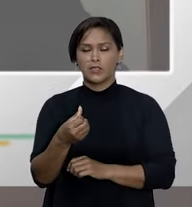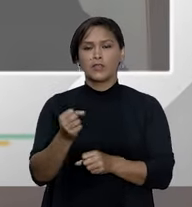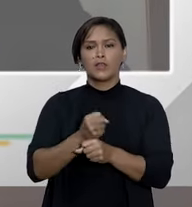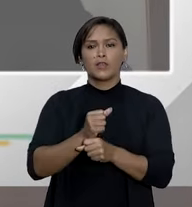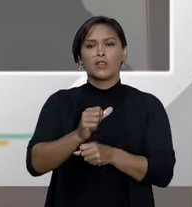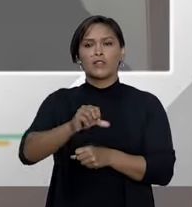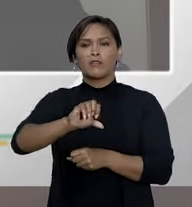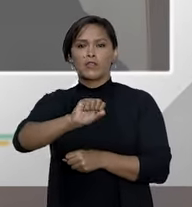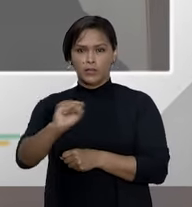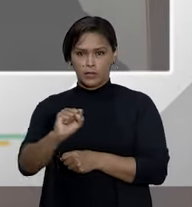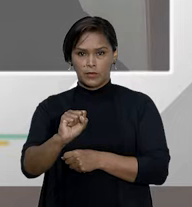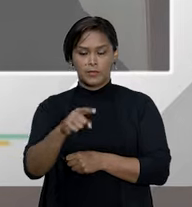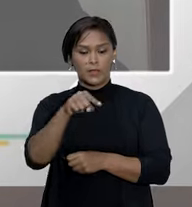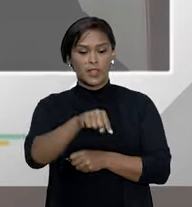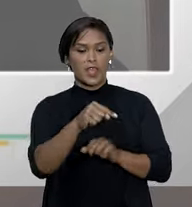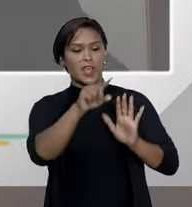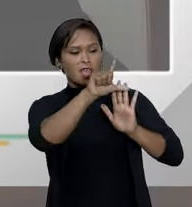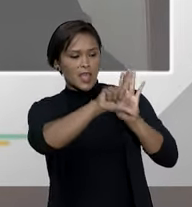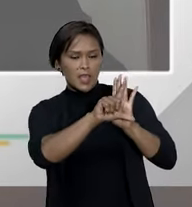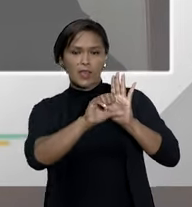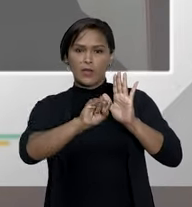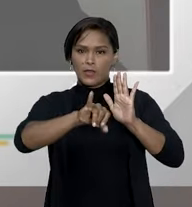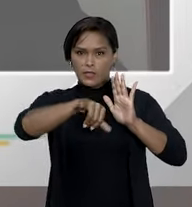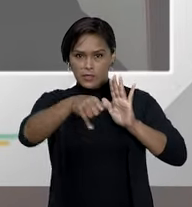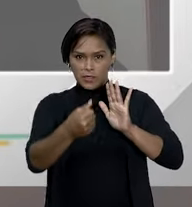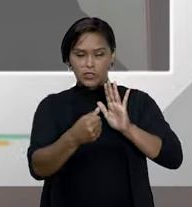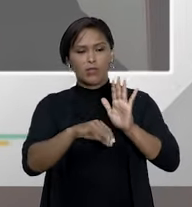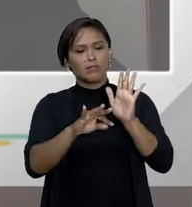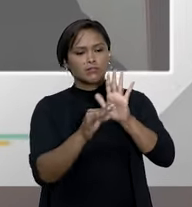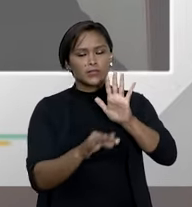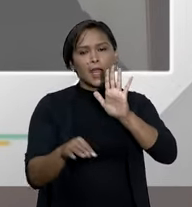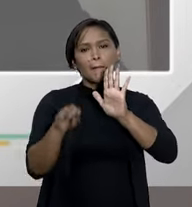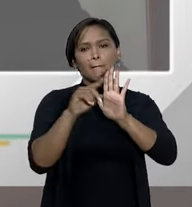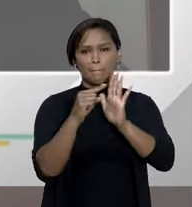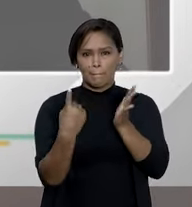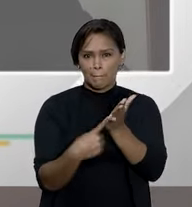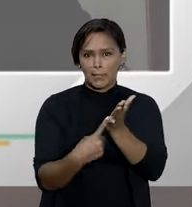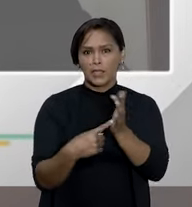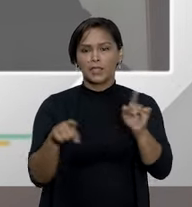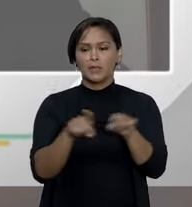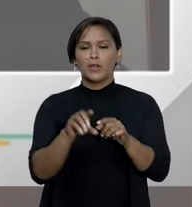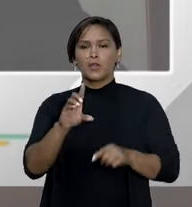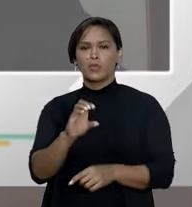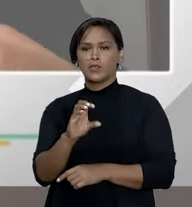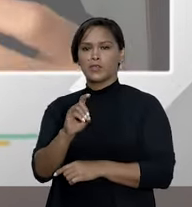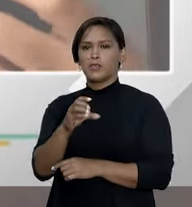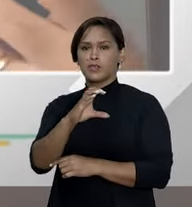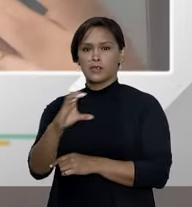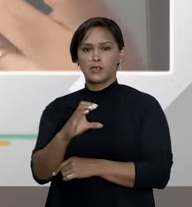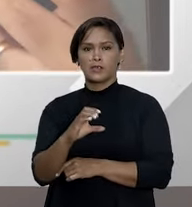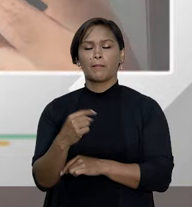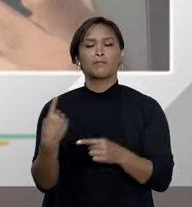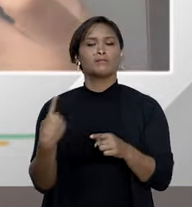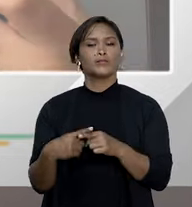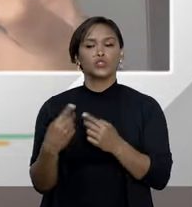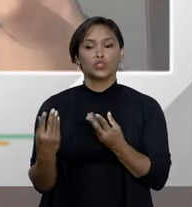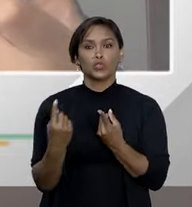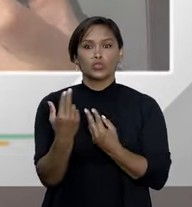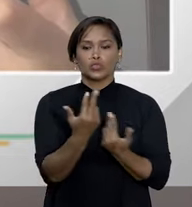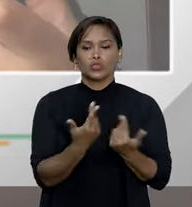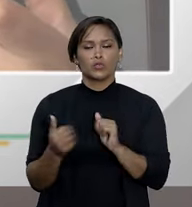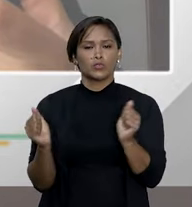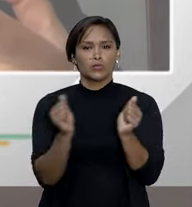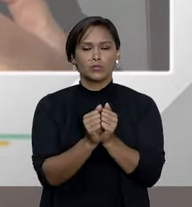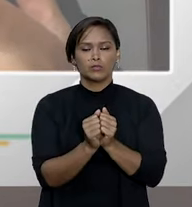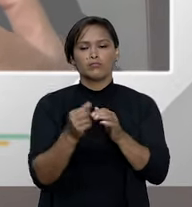1998. E, segundo o STJ, se aplica subsidiariamente o CDC. Então, existe